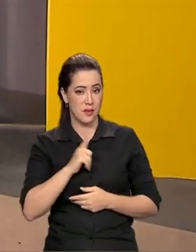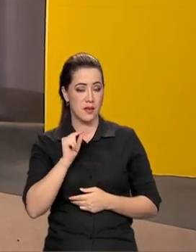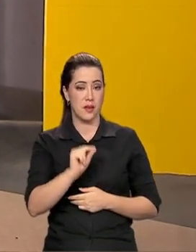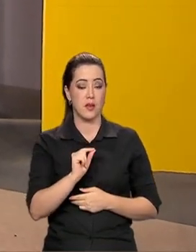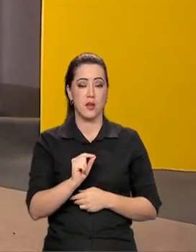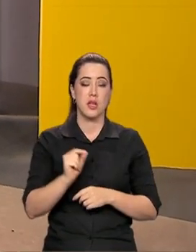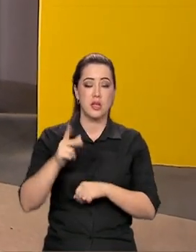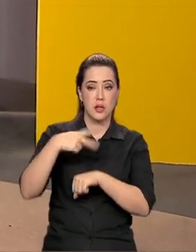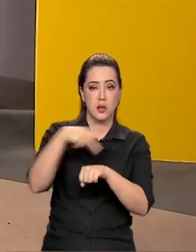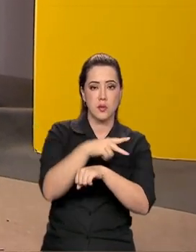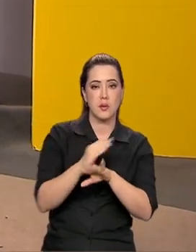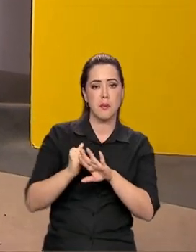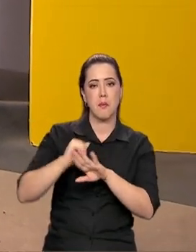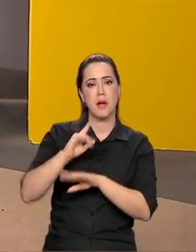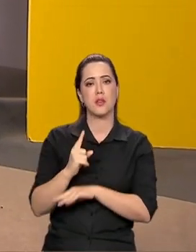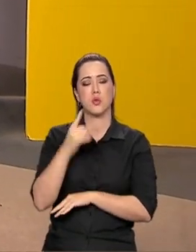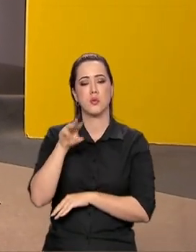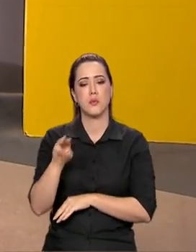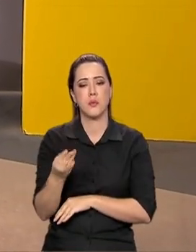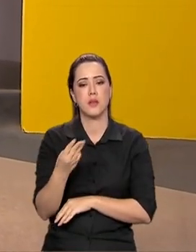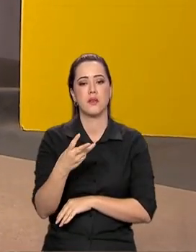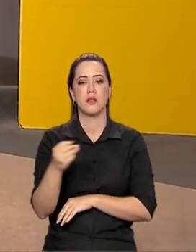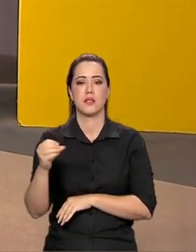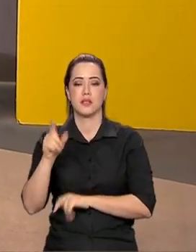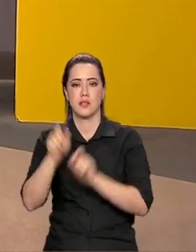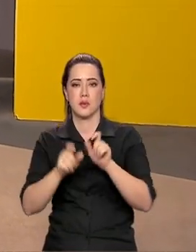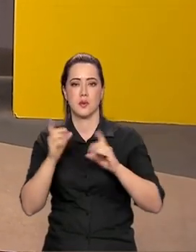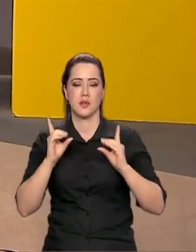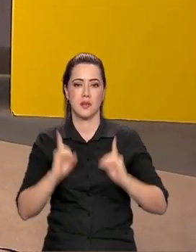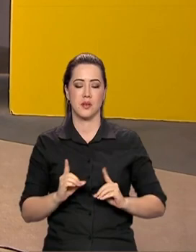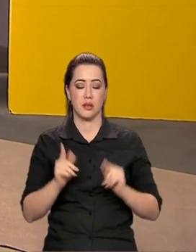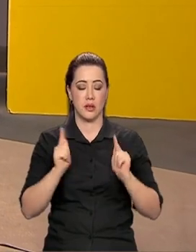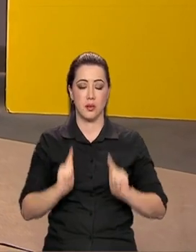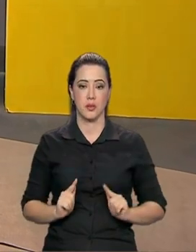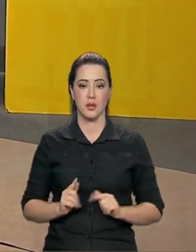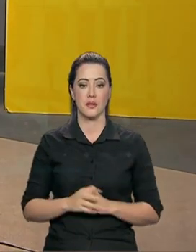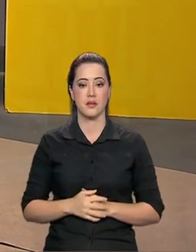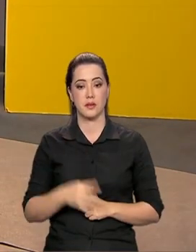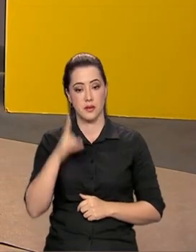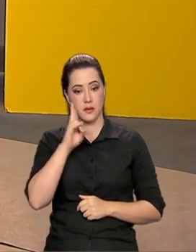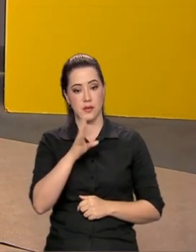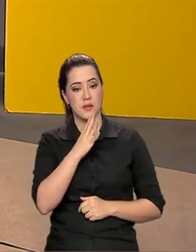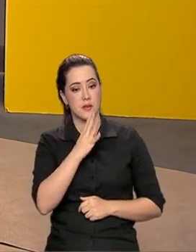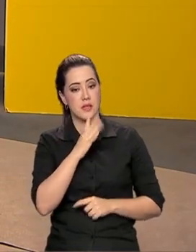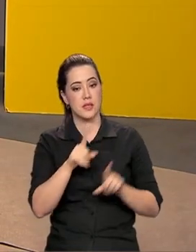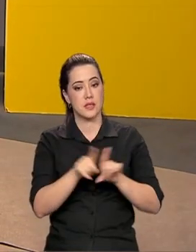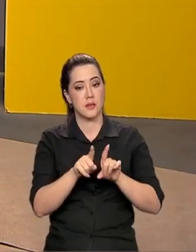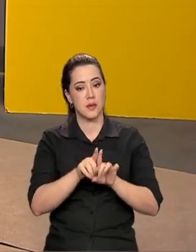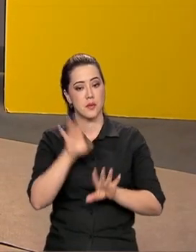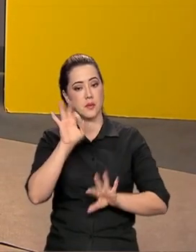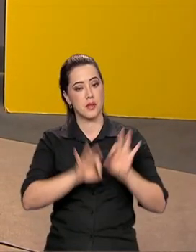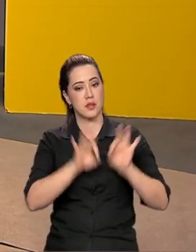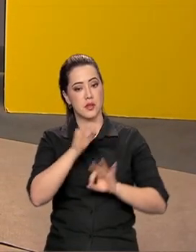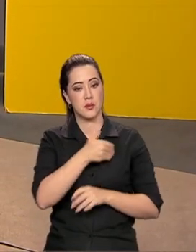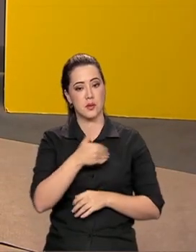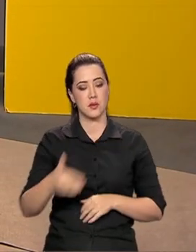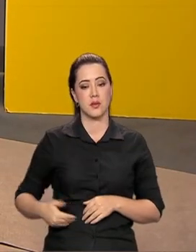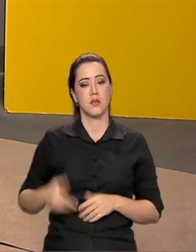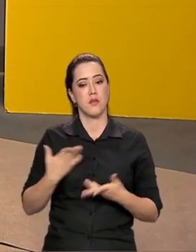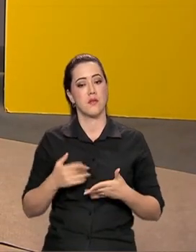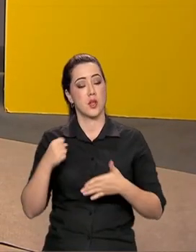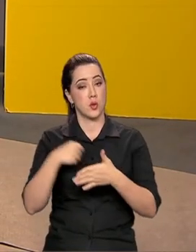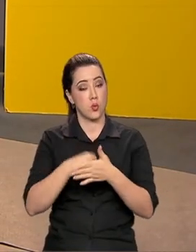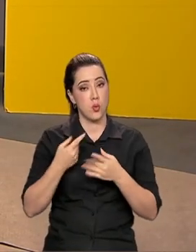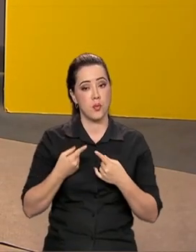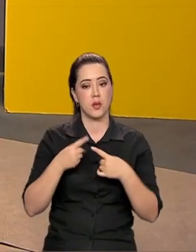país mais de 1 milhão e 300 mil quilombolas. Você vai conhecer ainda o plano do governo para enfrentar casos